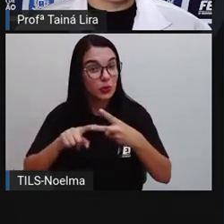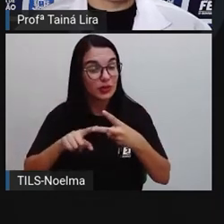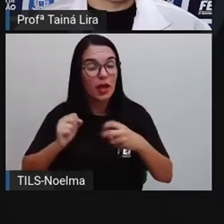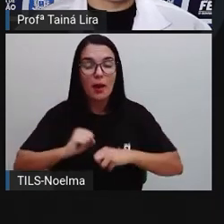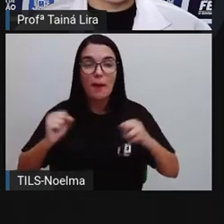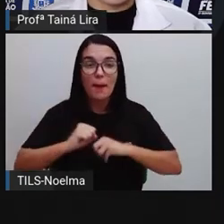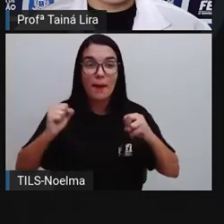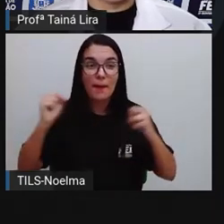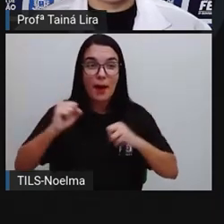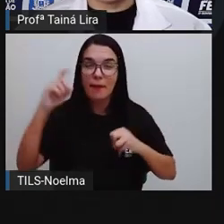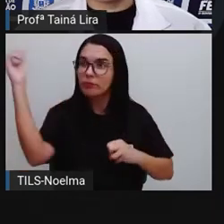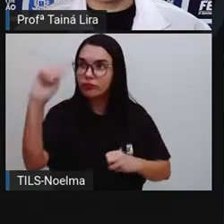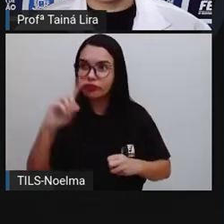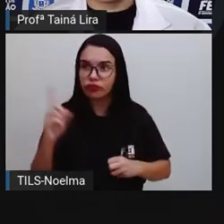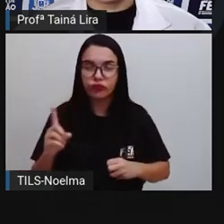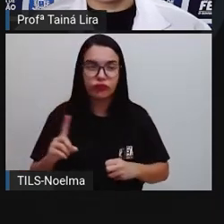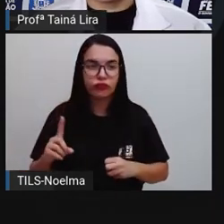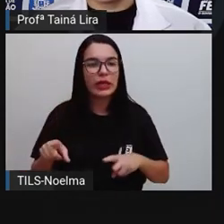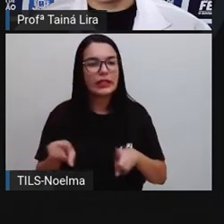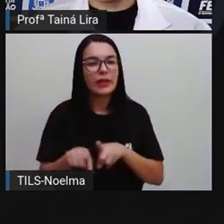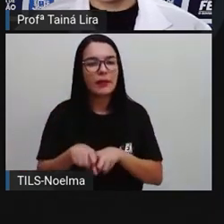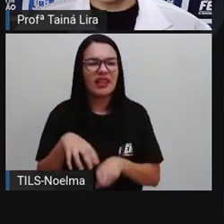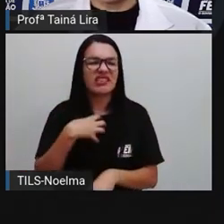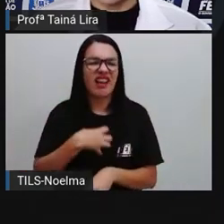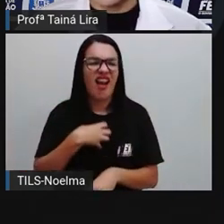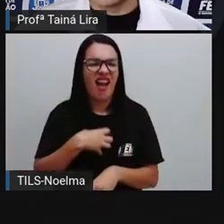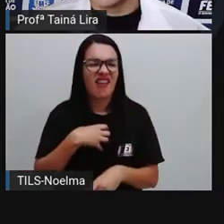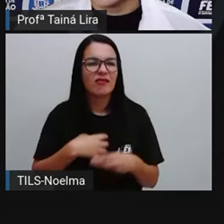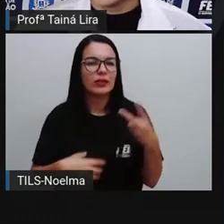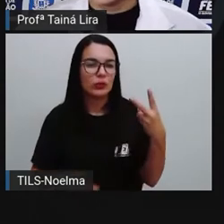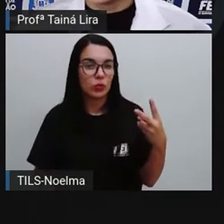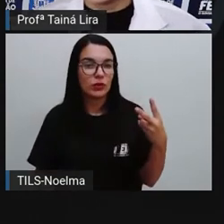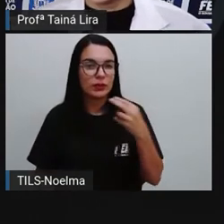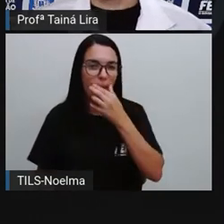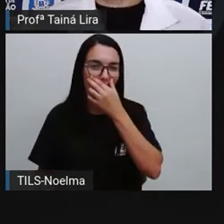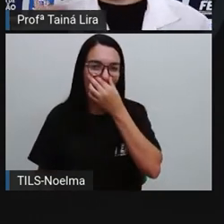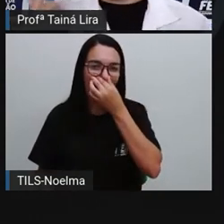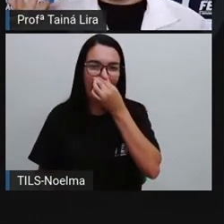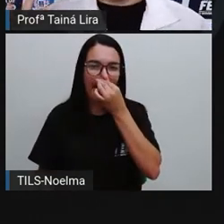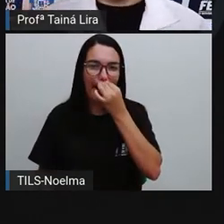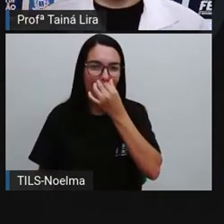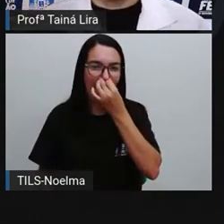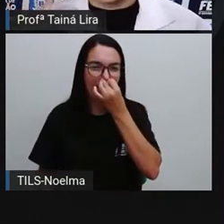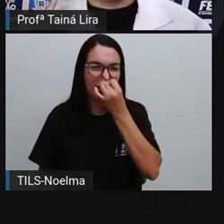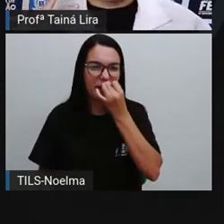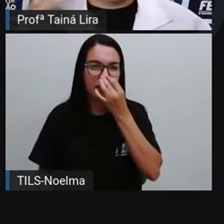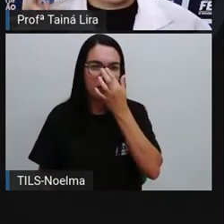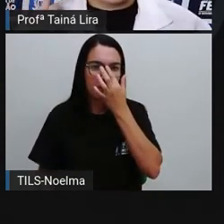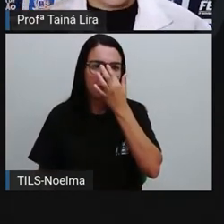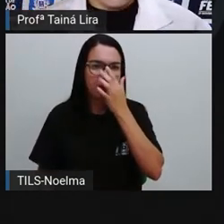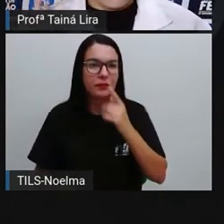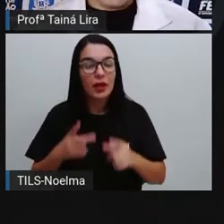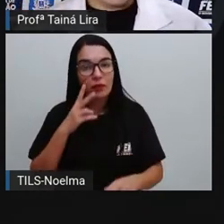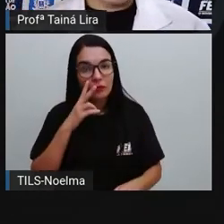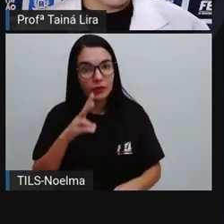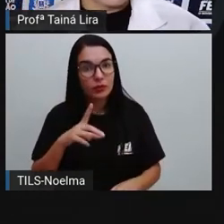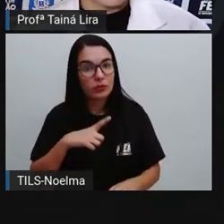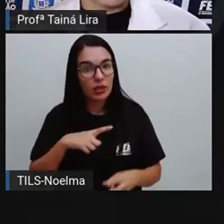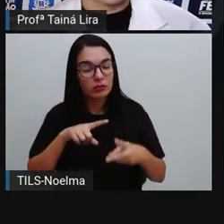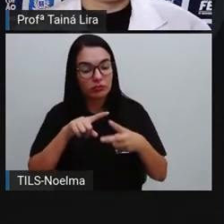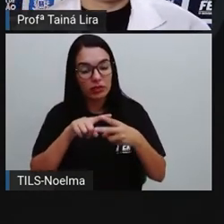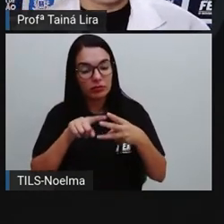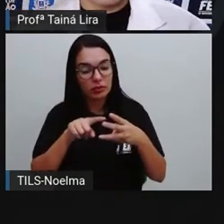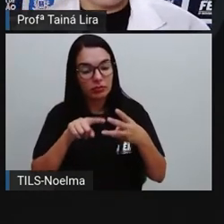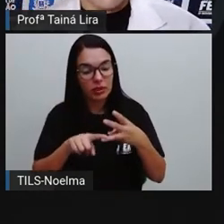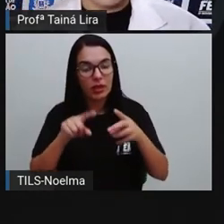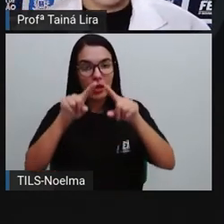daqui que é o som de raiva e essa daqui que é o som do trovão. E a gente viu, né? A gente viu três tipos diferentes